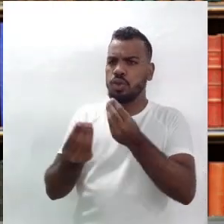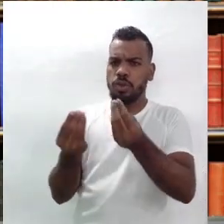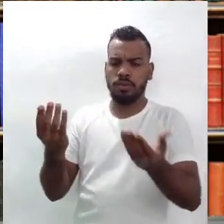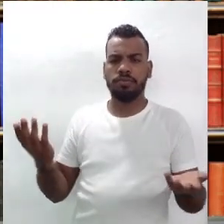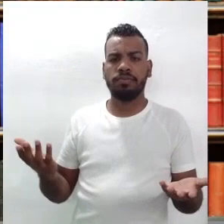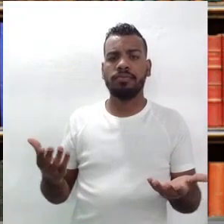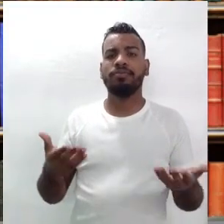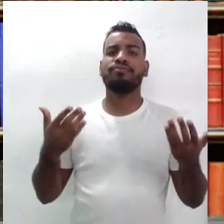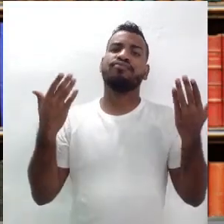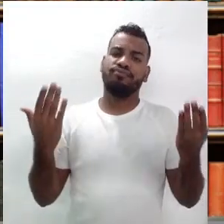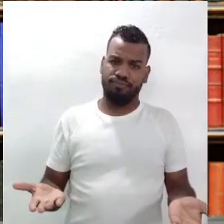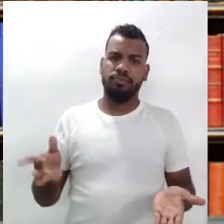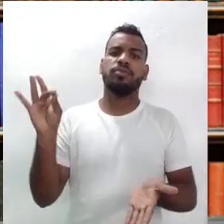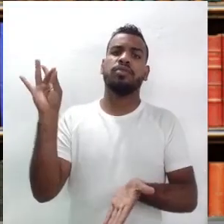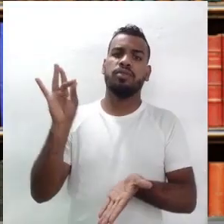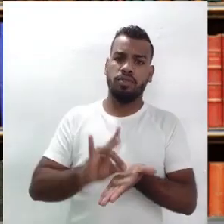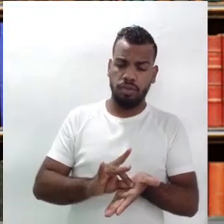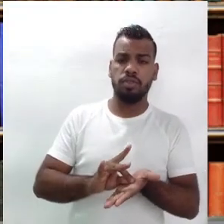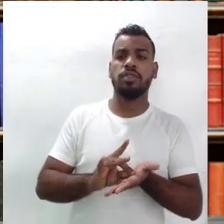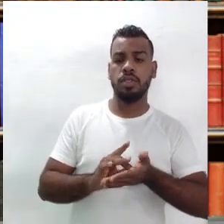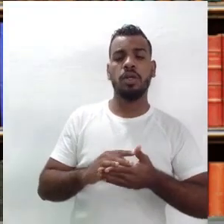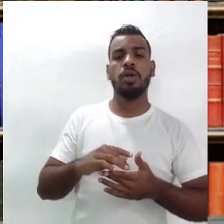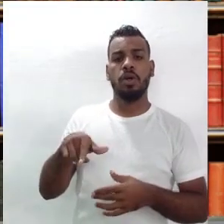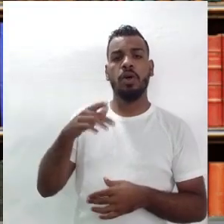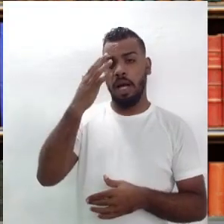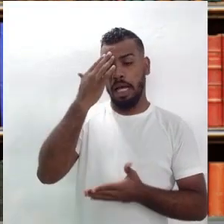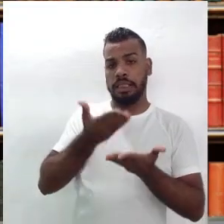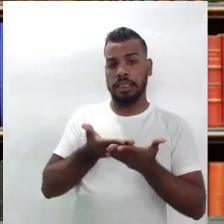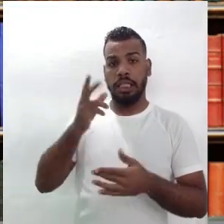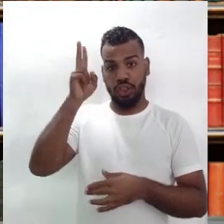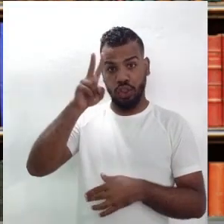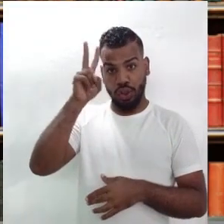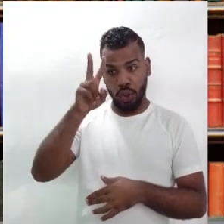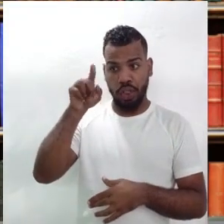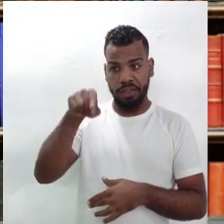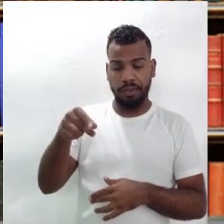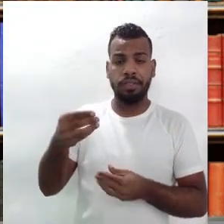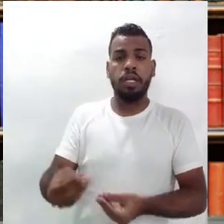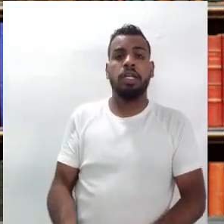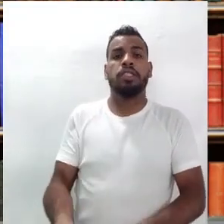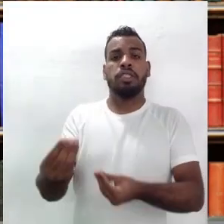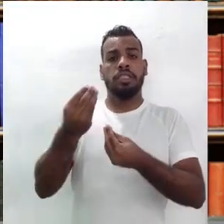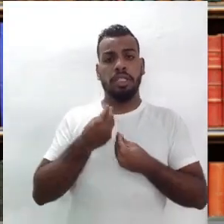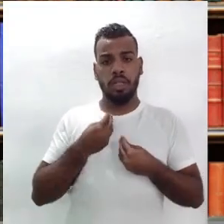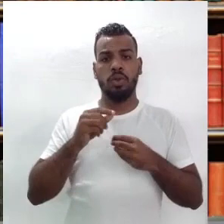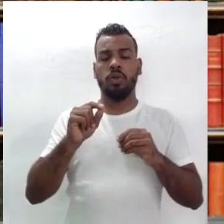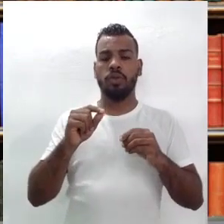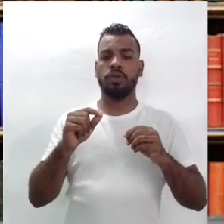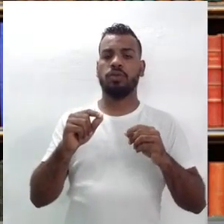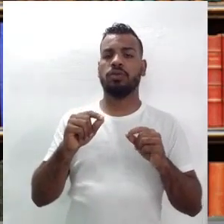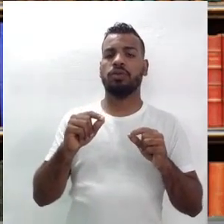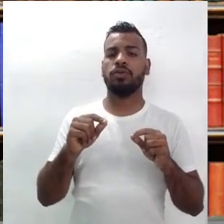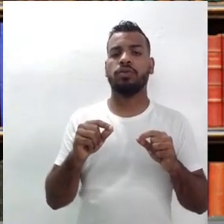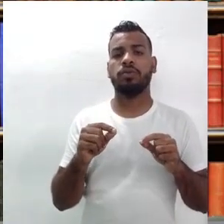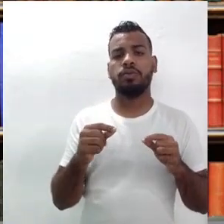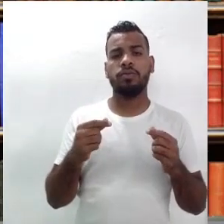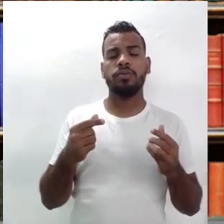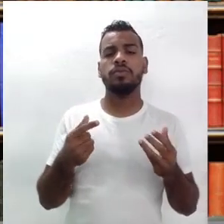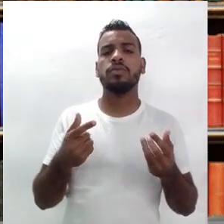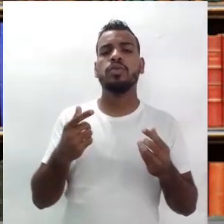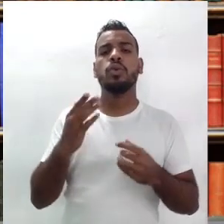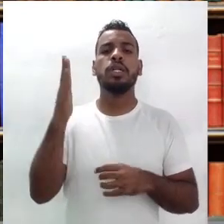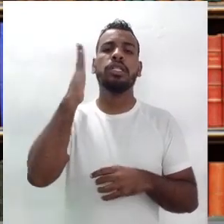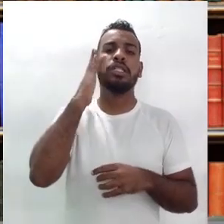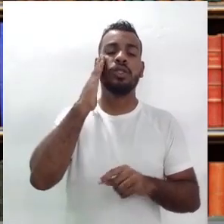temos, de fato, eu acho que essa história que nós temos nos traz à tona o